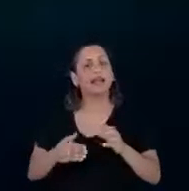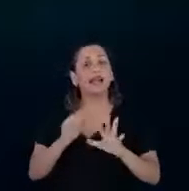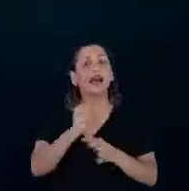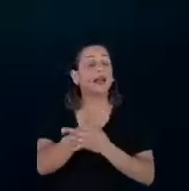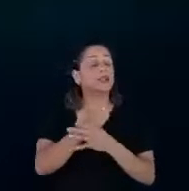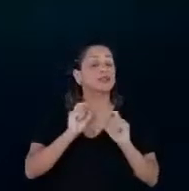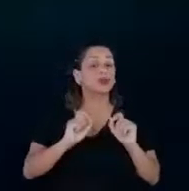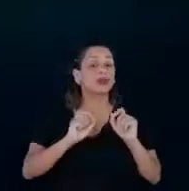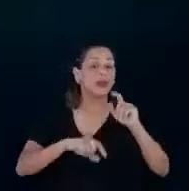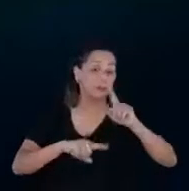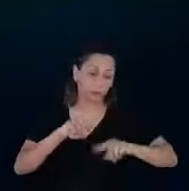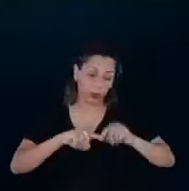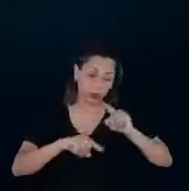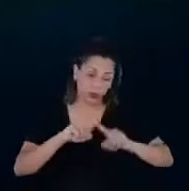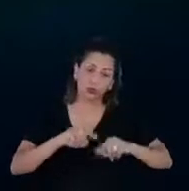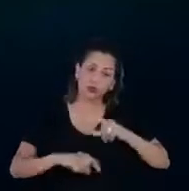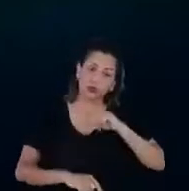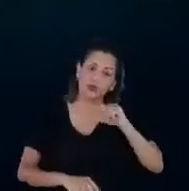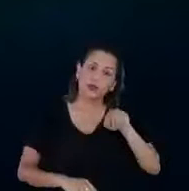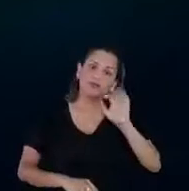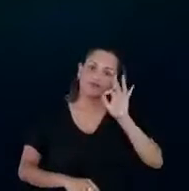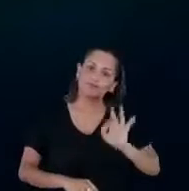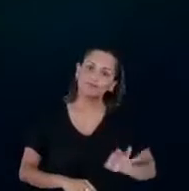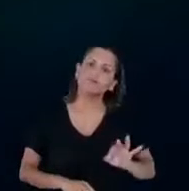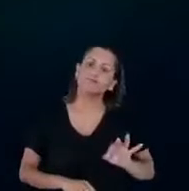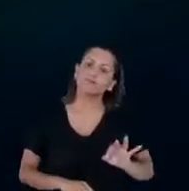de fato, aquele que ele